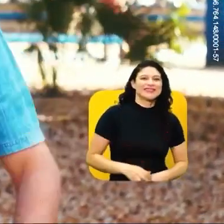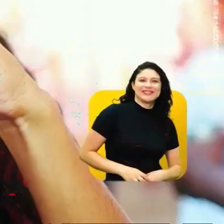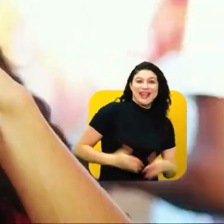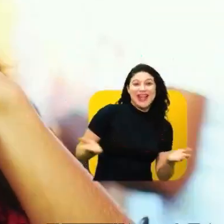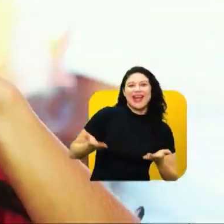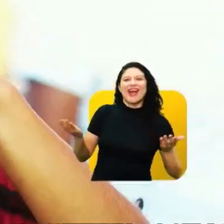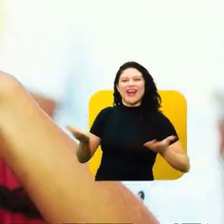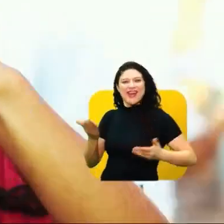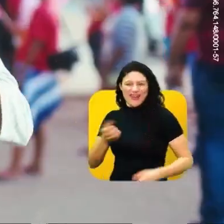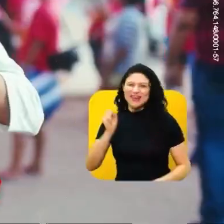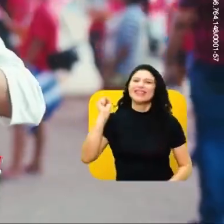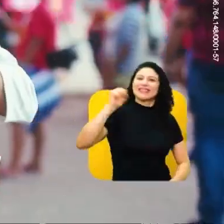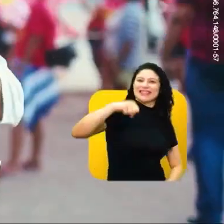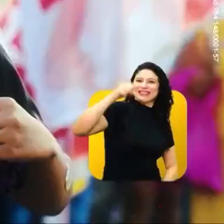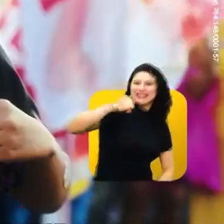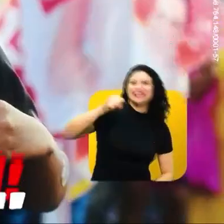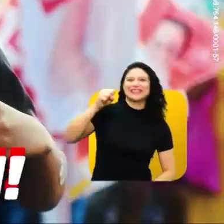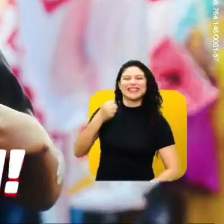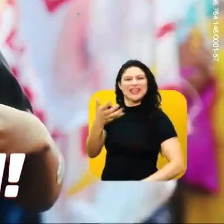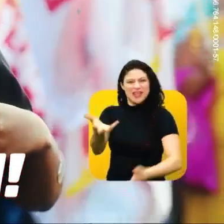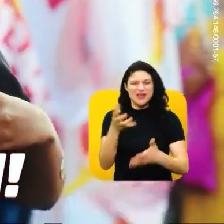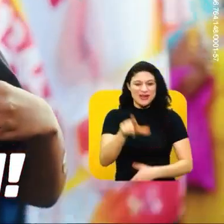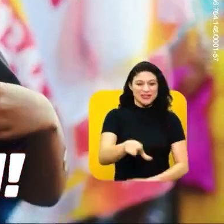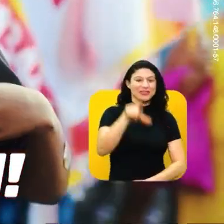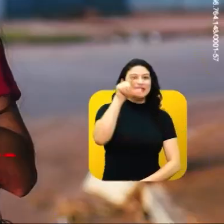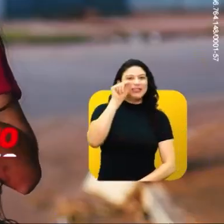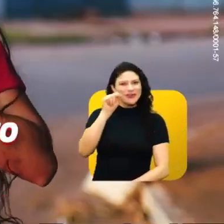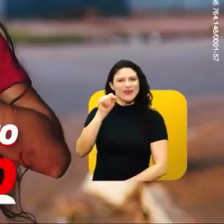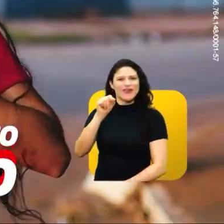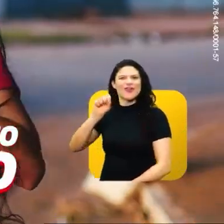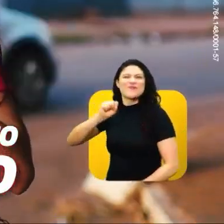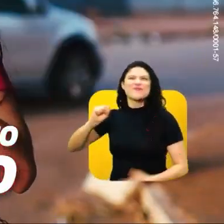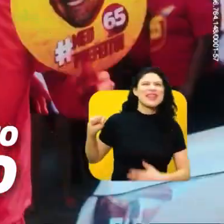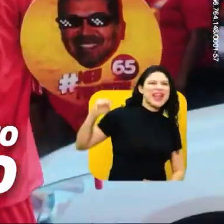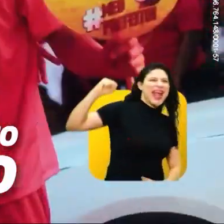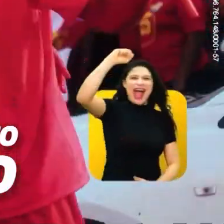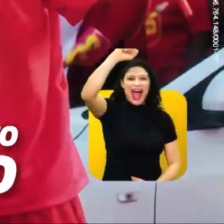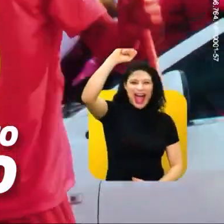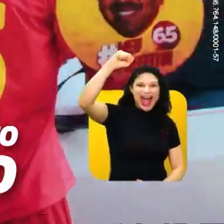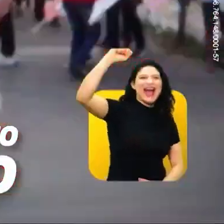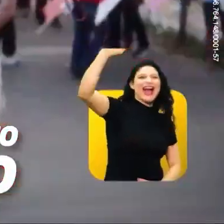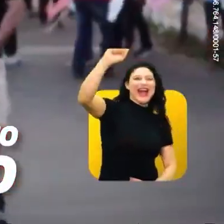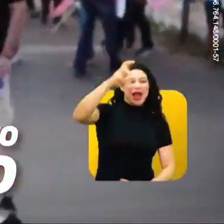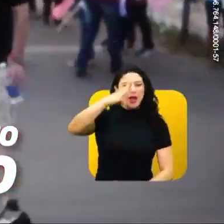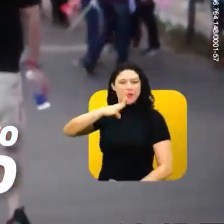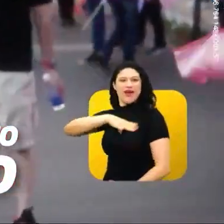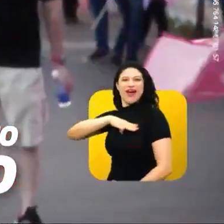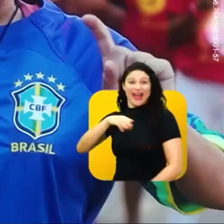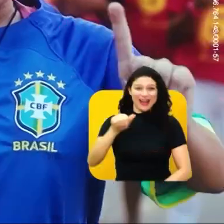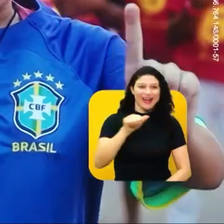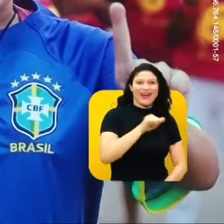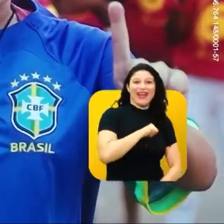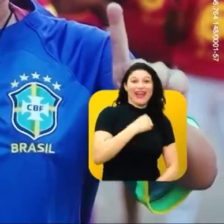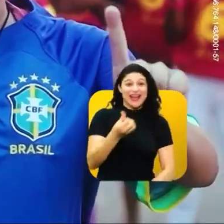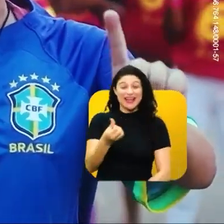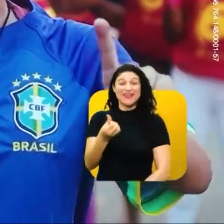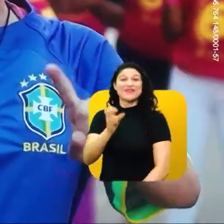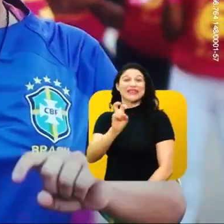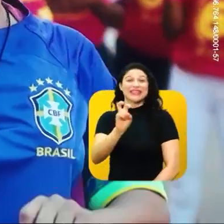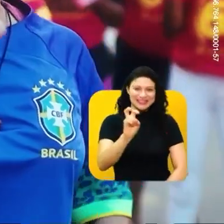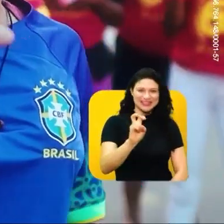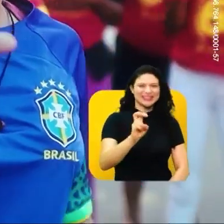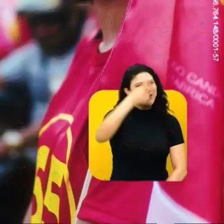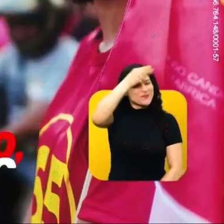meia 5! Agora sim, agora sim, agora sim, eu bato a mão no peito em grito alto, Marco Aurélio